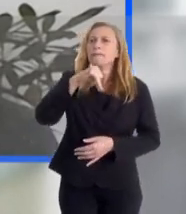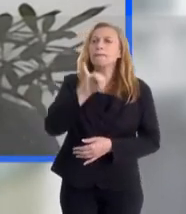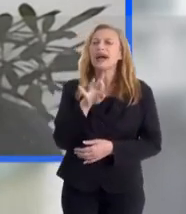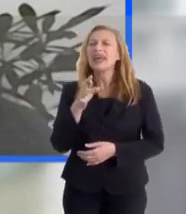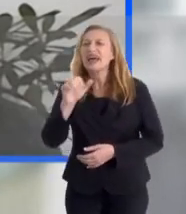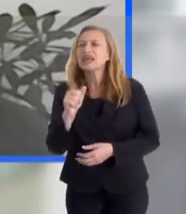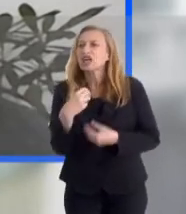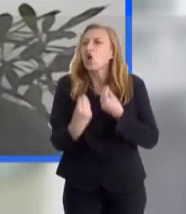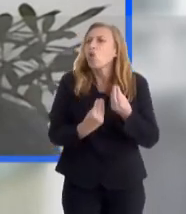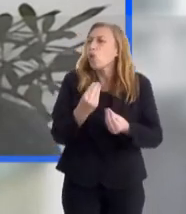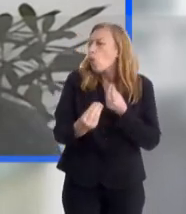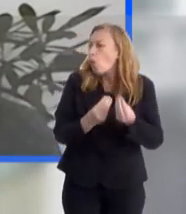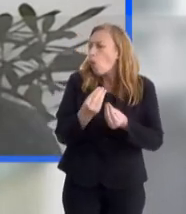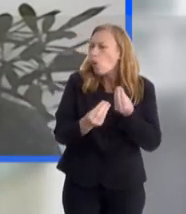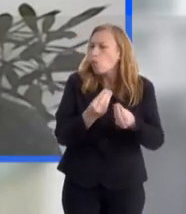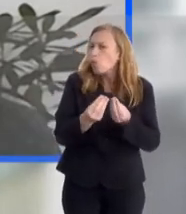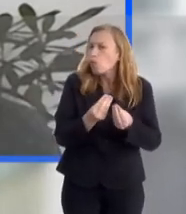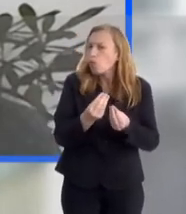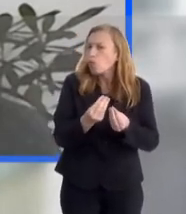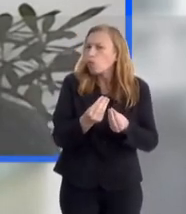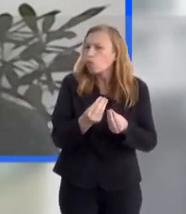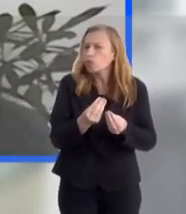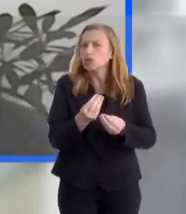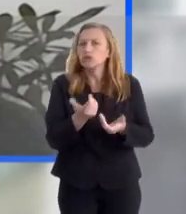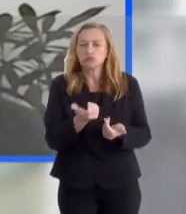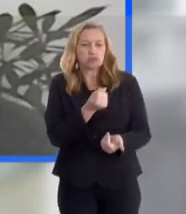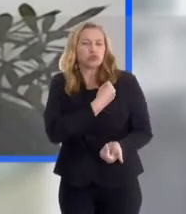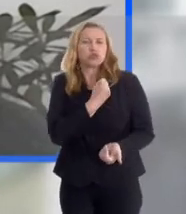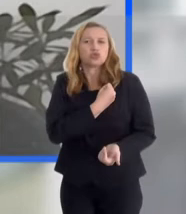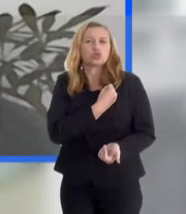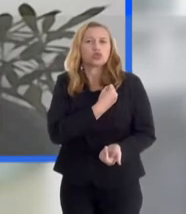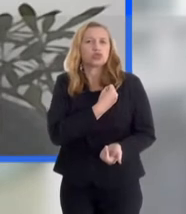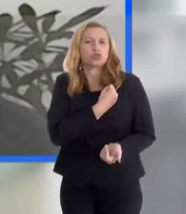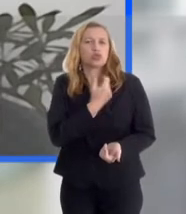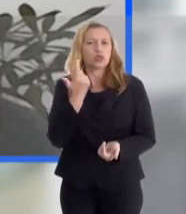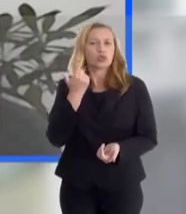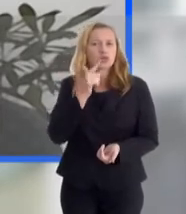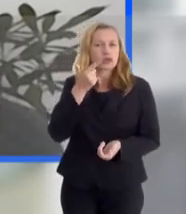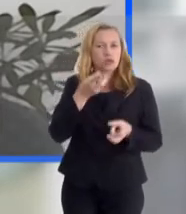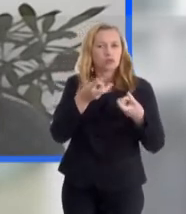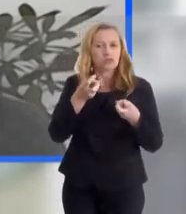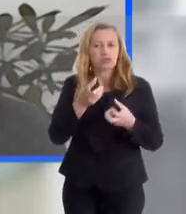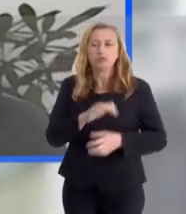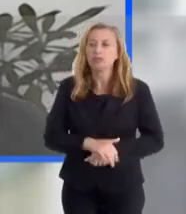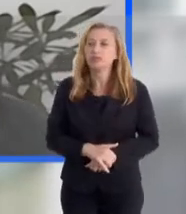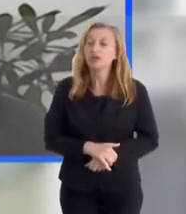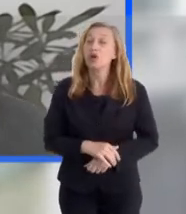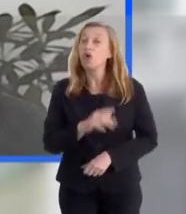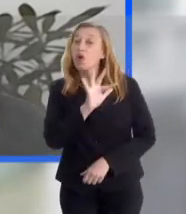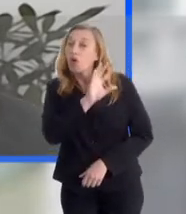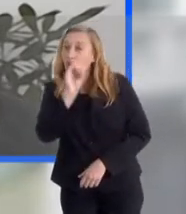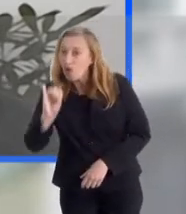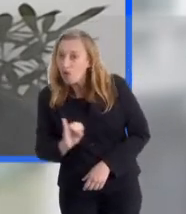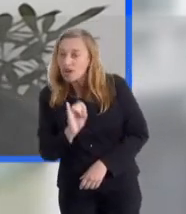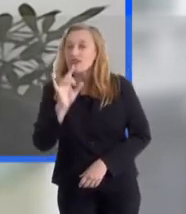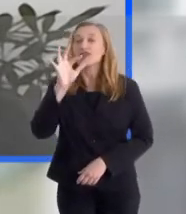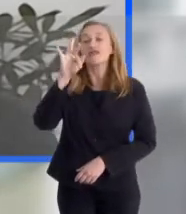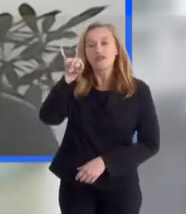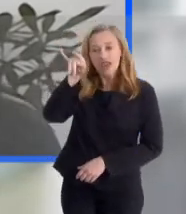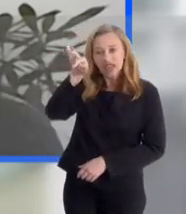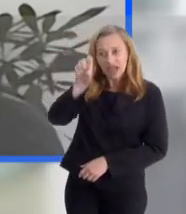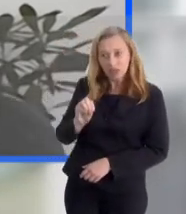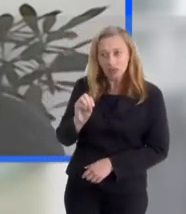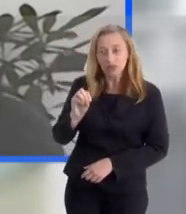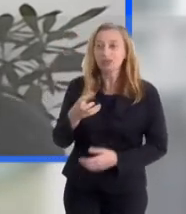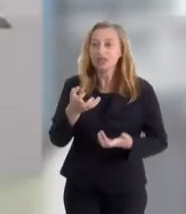Mariana, como é que foram as fontes desses dados? Como é que vocês chegaram até esses números? Oi, Fernando. Primeiro, eu queria